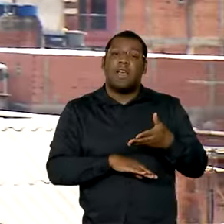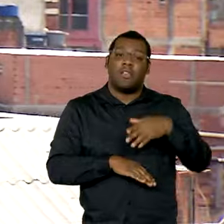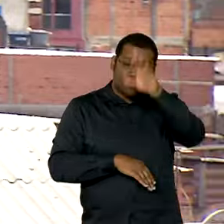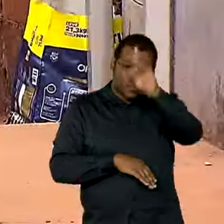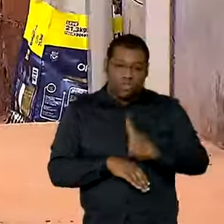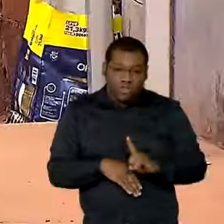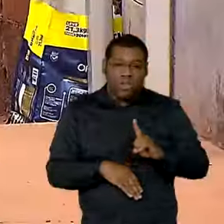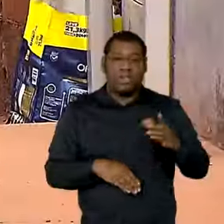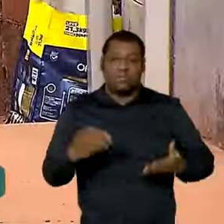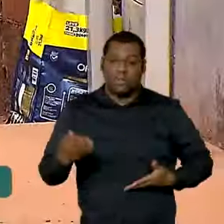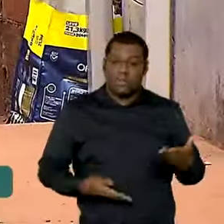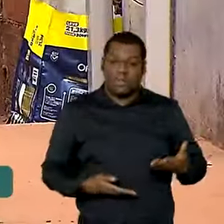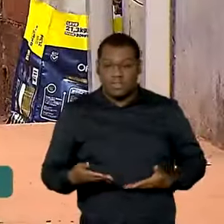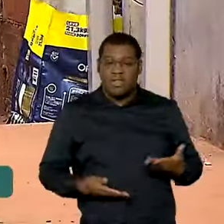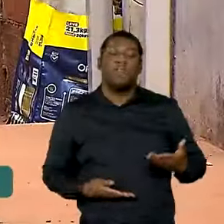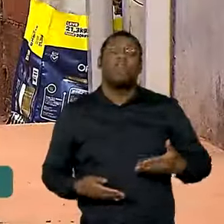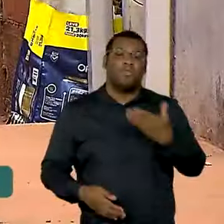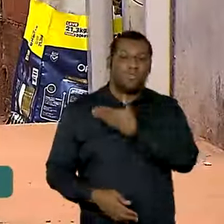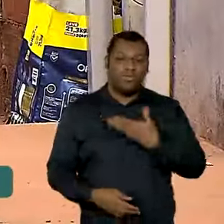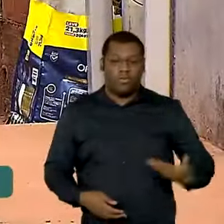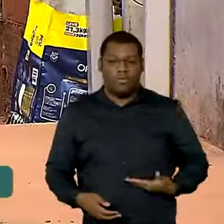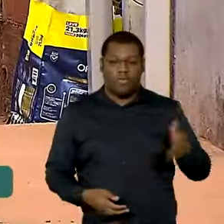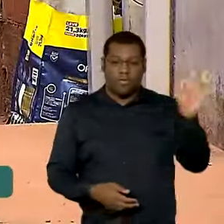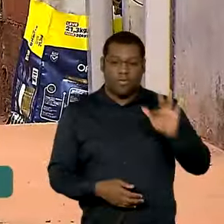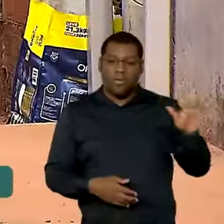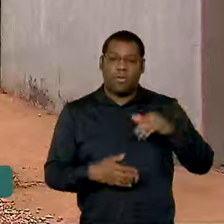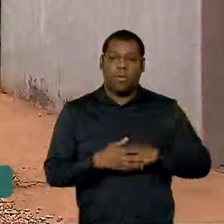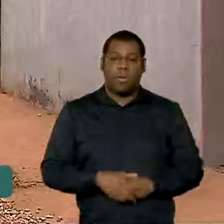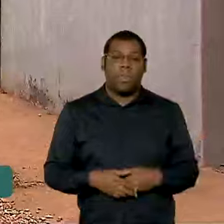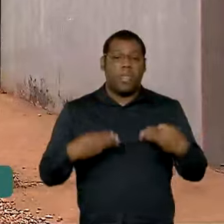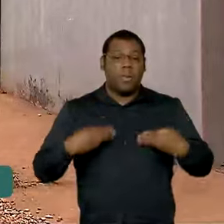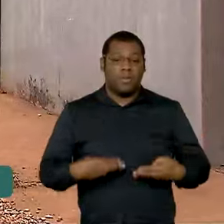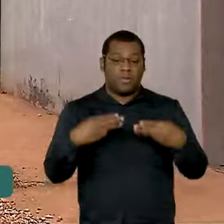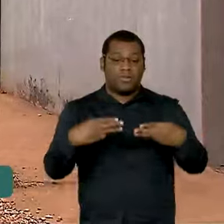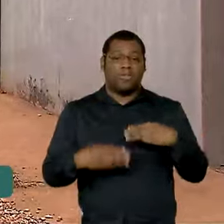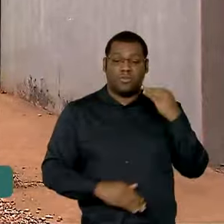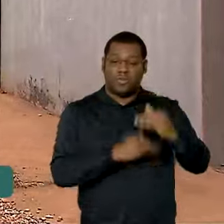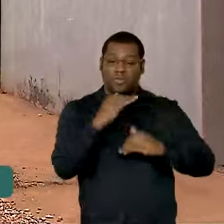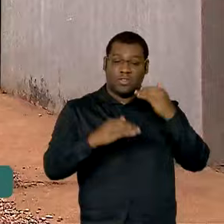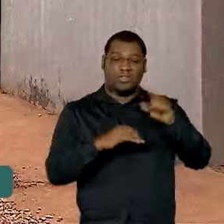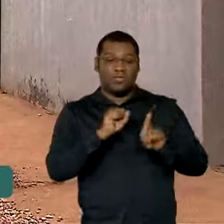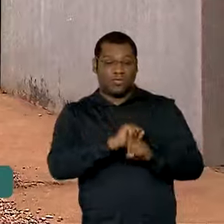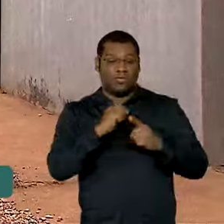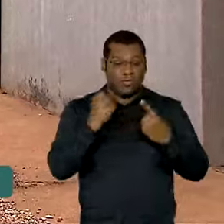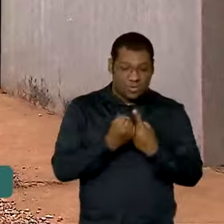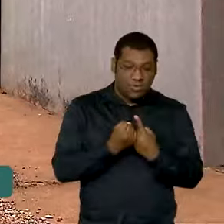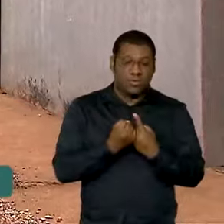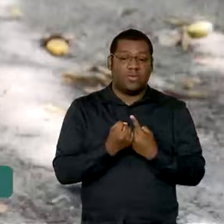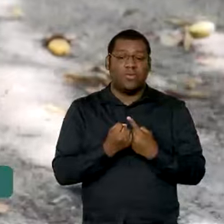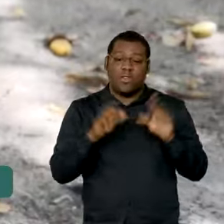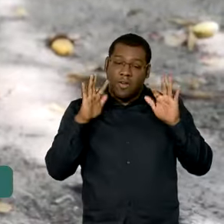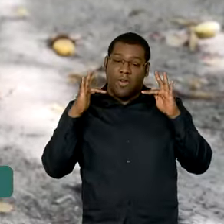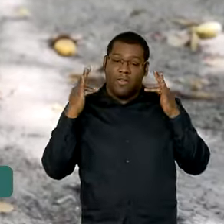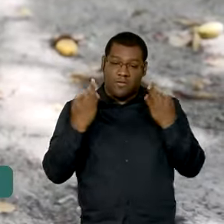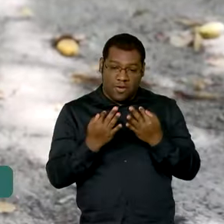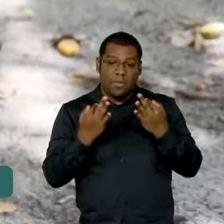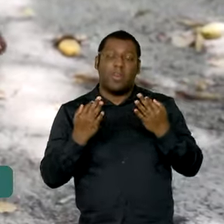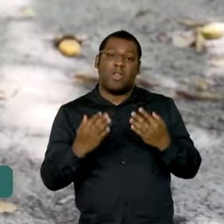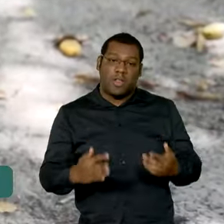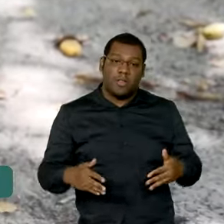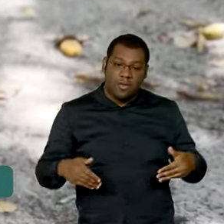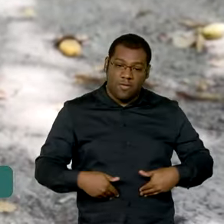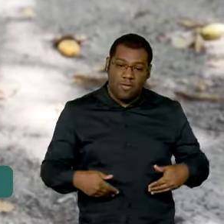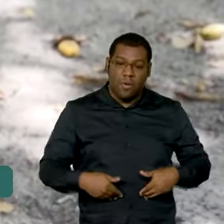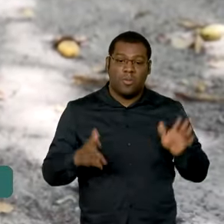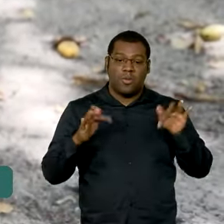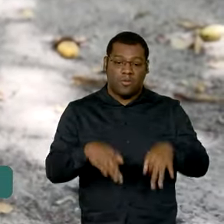federal. O programa é uma parceria entre o Ministério do Desenvolvimento e Assistência Social, Família e Combate à Fome